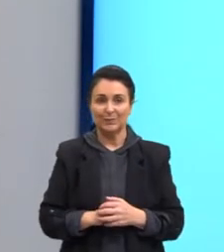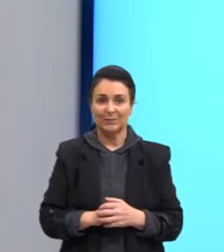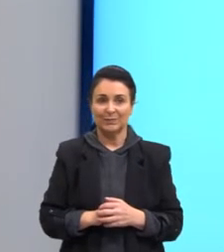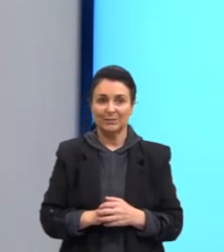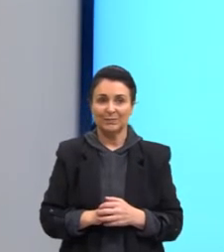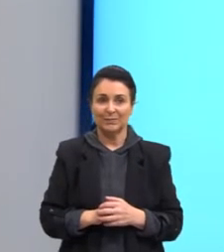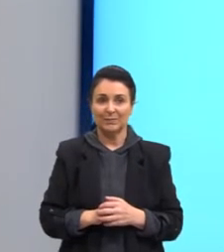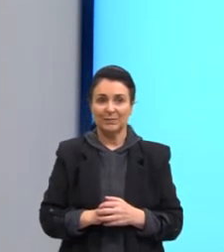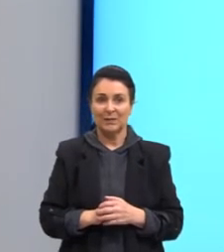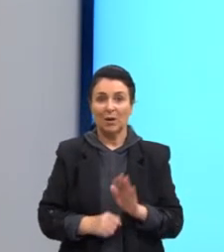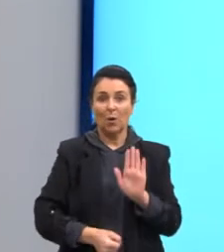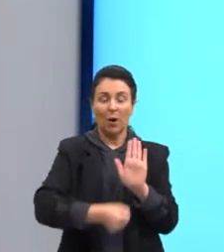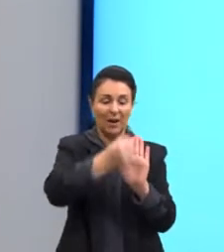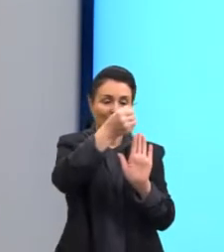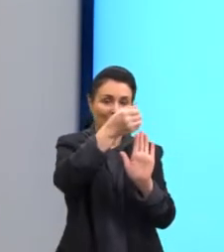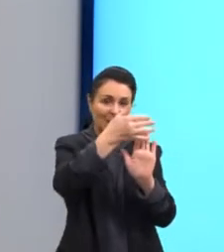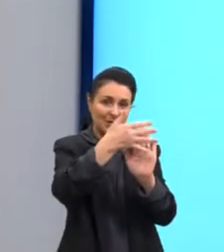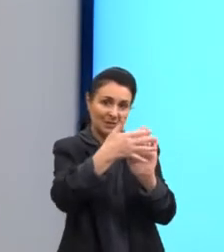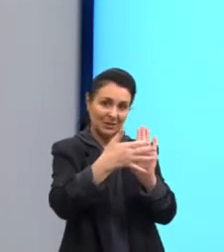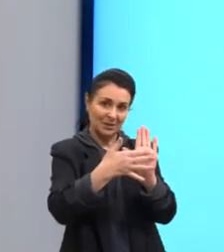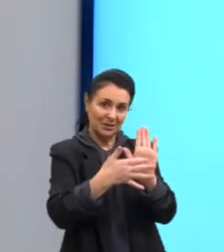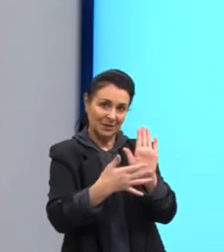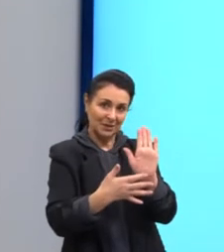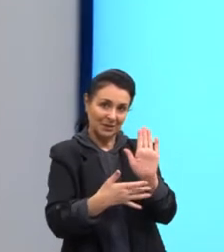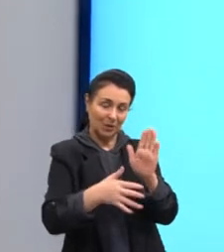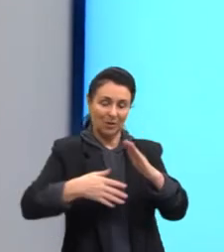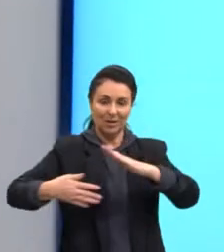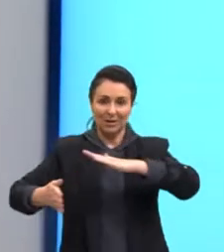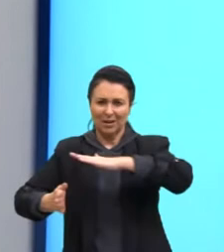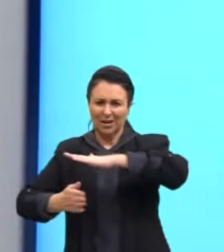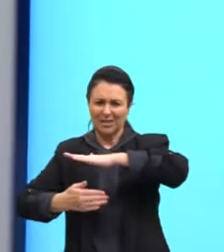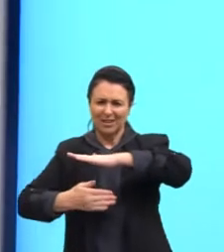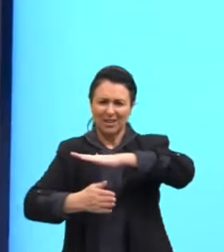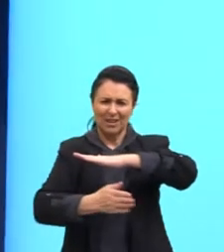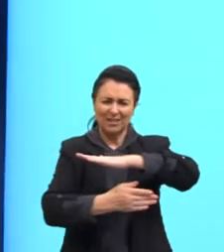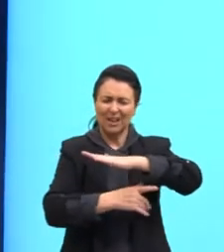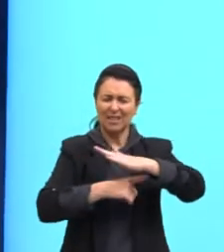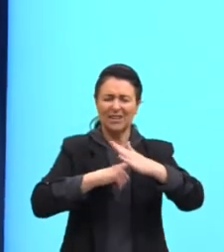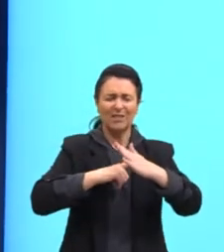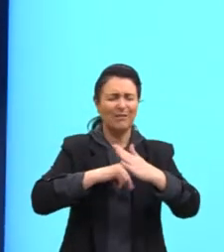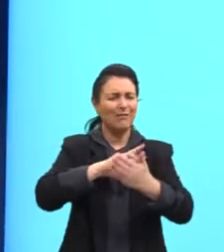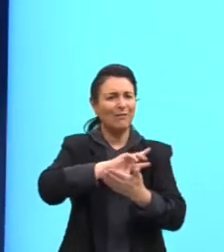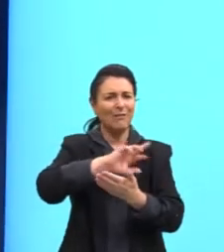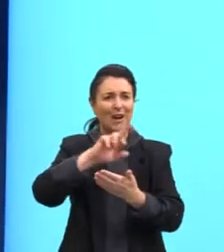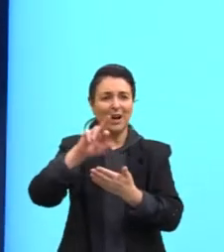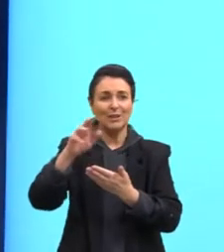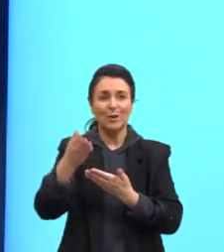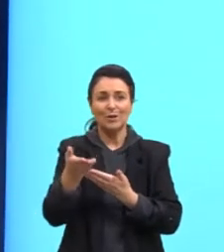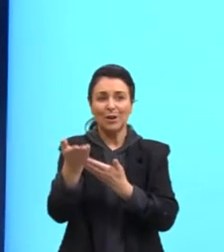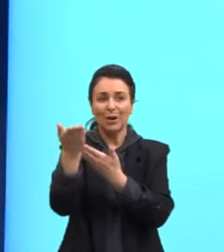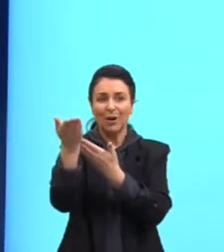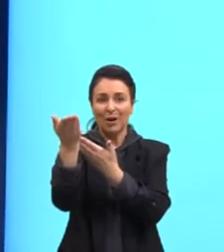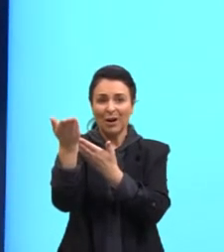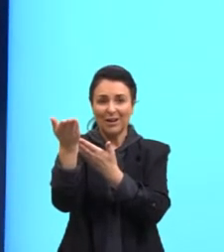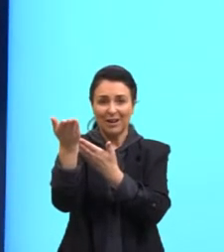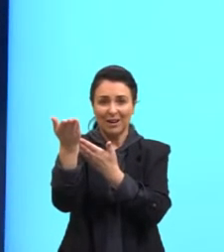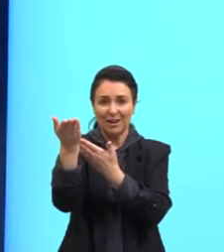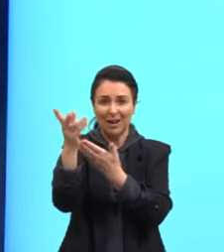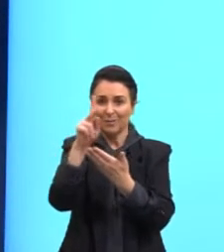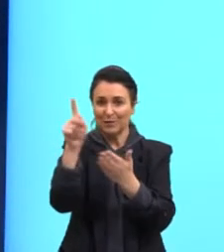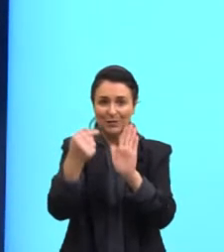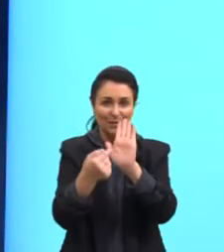A classificação das algas também são muitas. Temos euglenóides, criptófitas. Nós temos algas